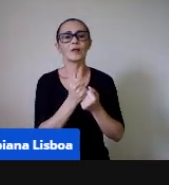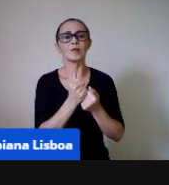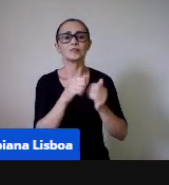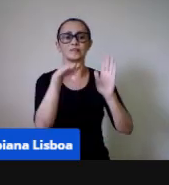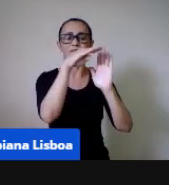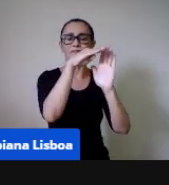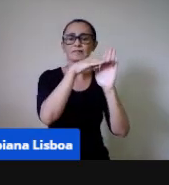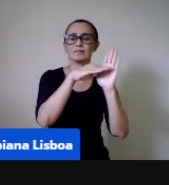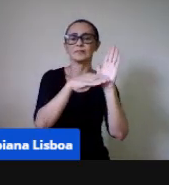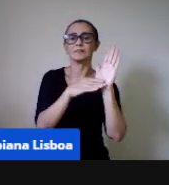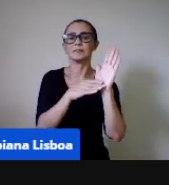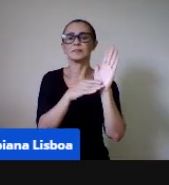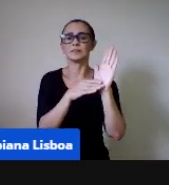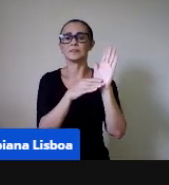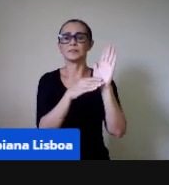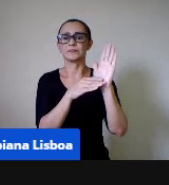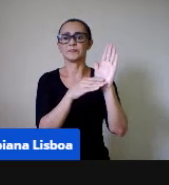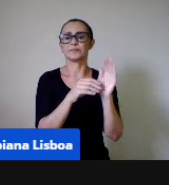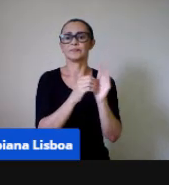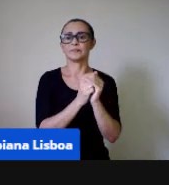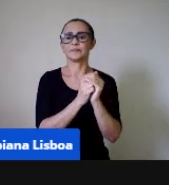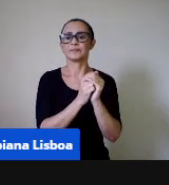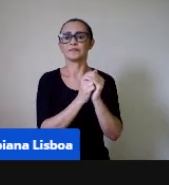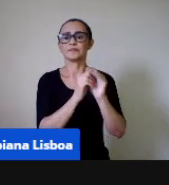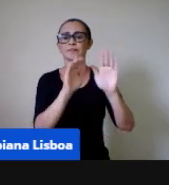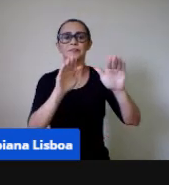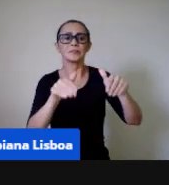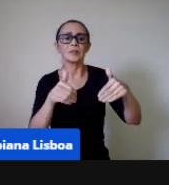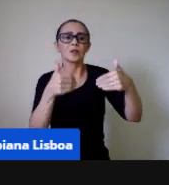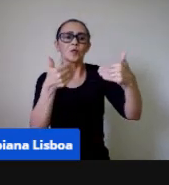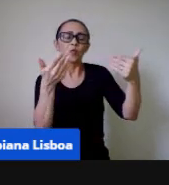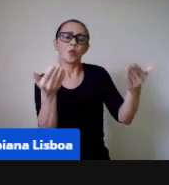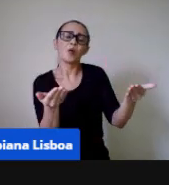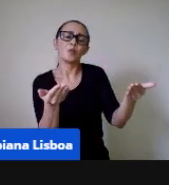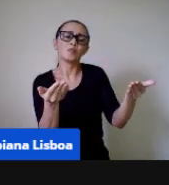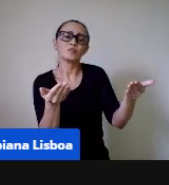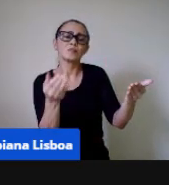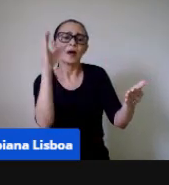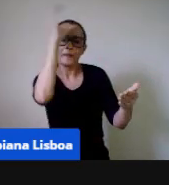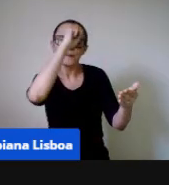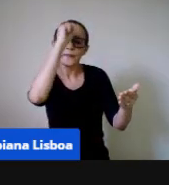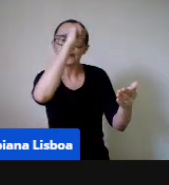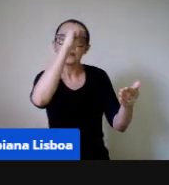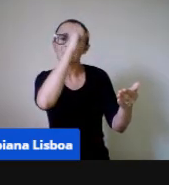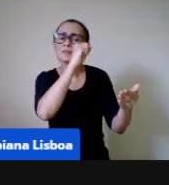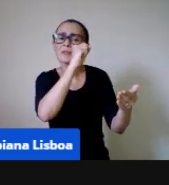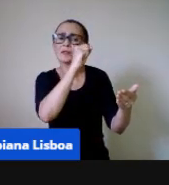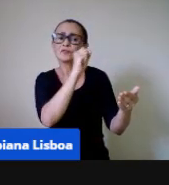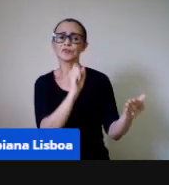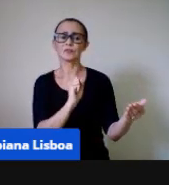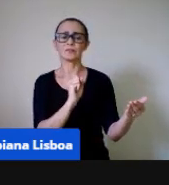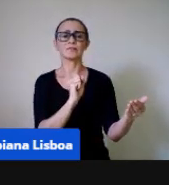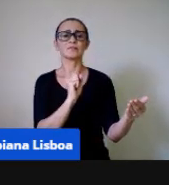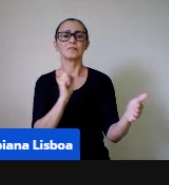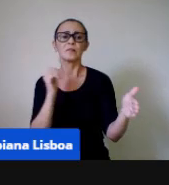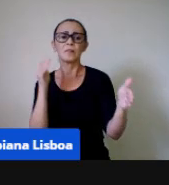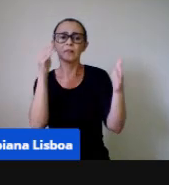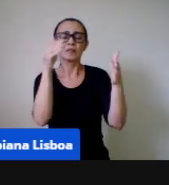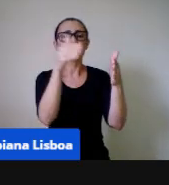quais conhecimentos é esse que nós estamos falando, né, então, quais são esses